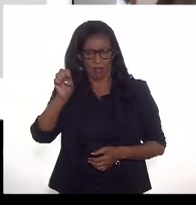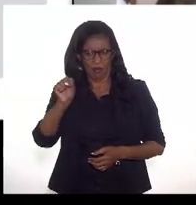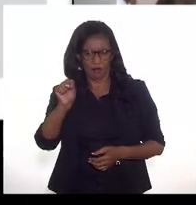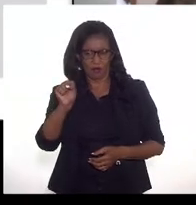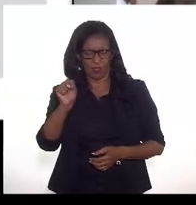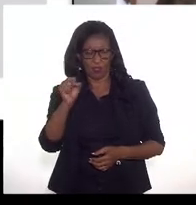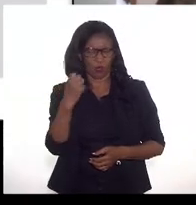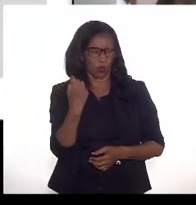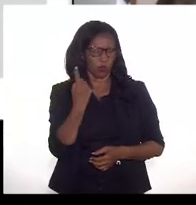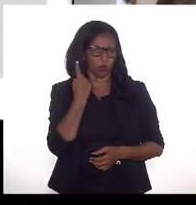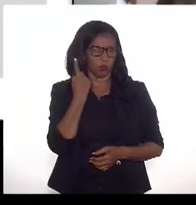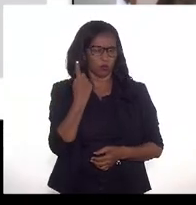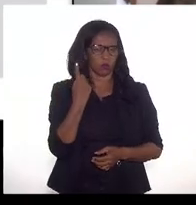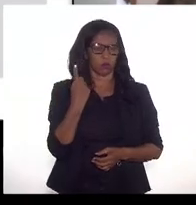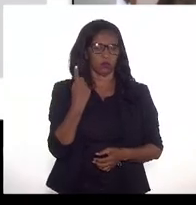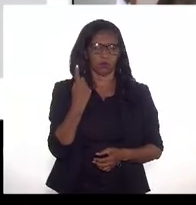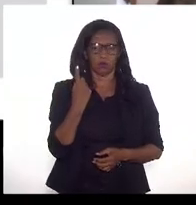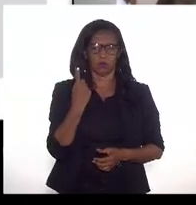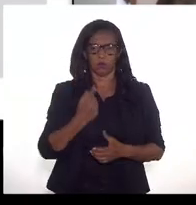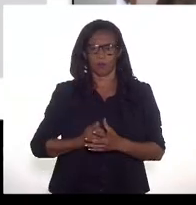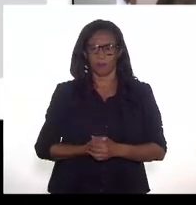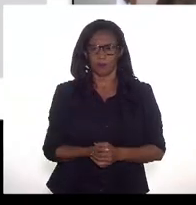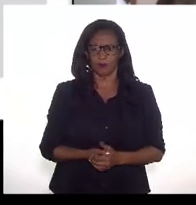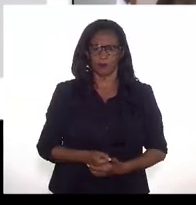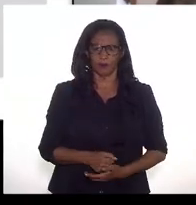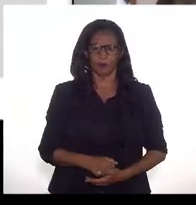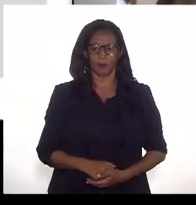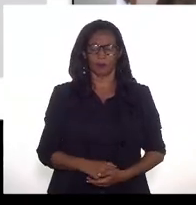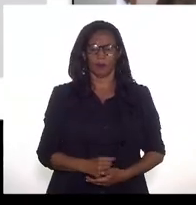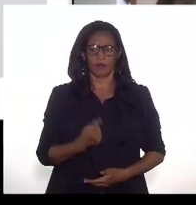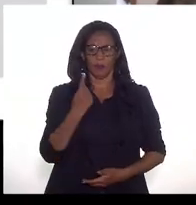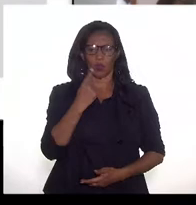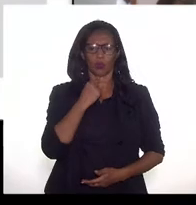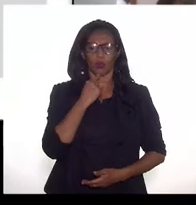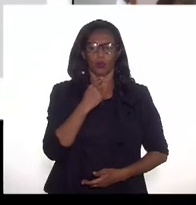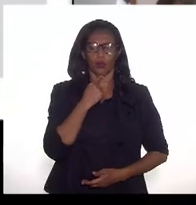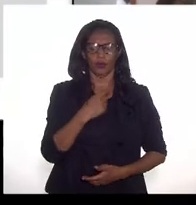as seguintes questões.